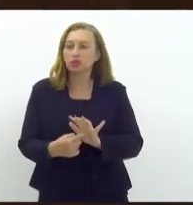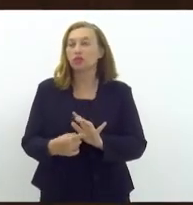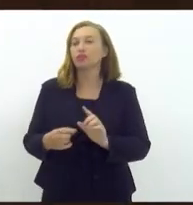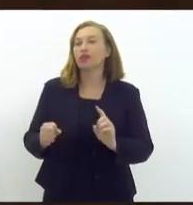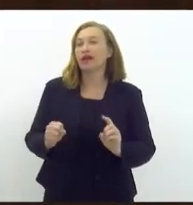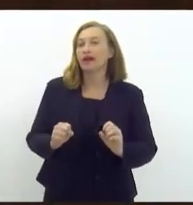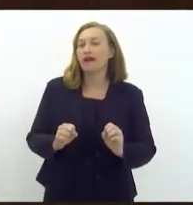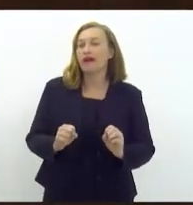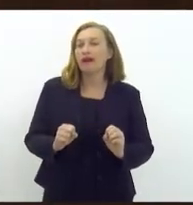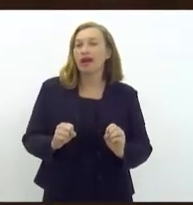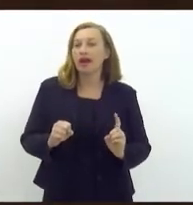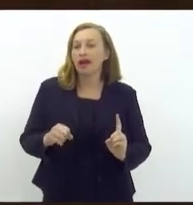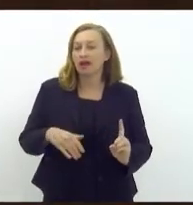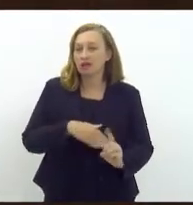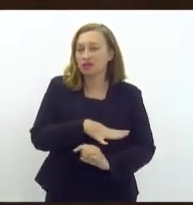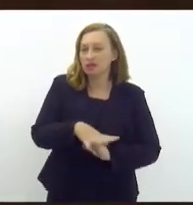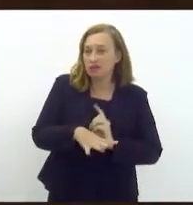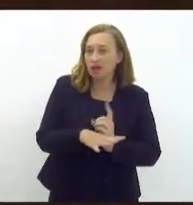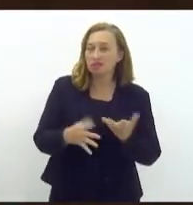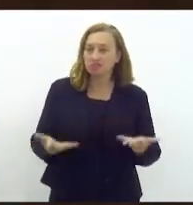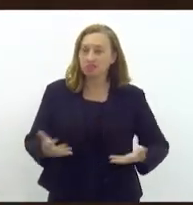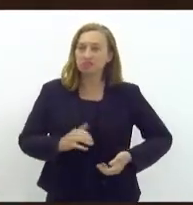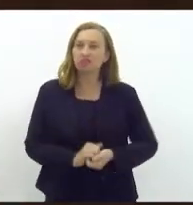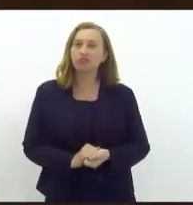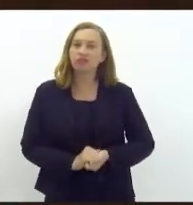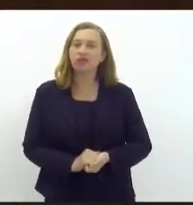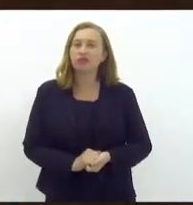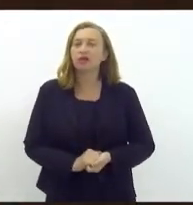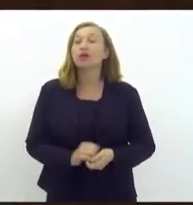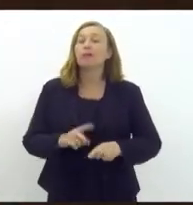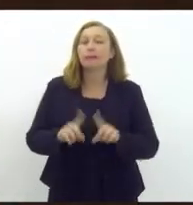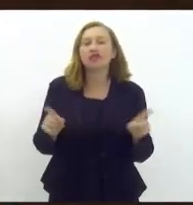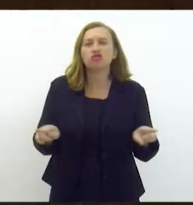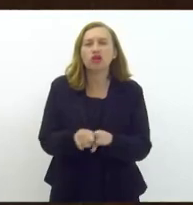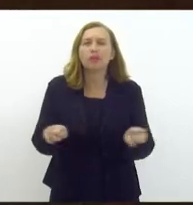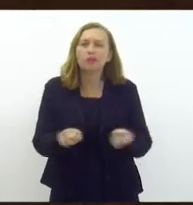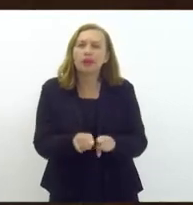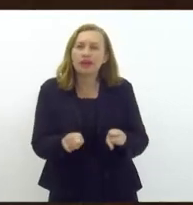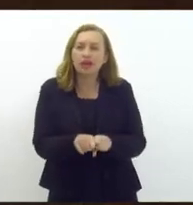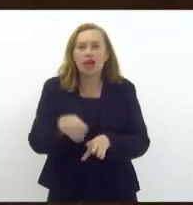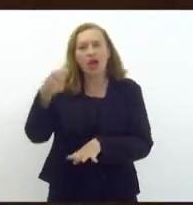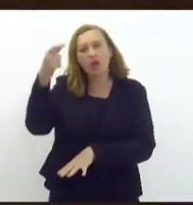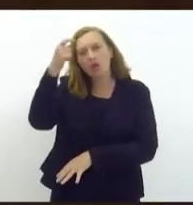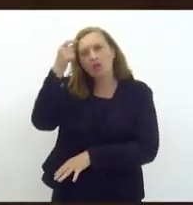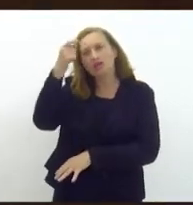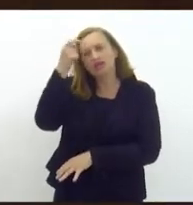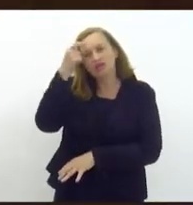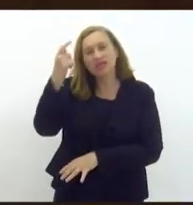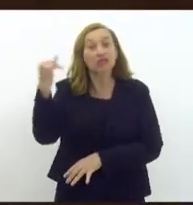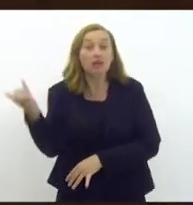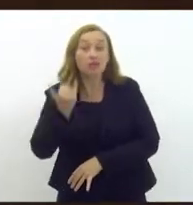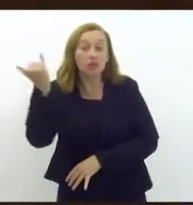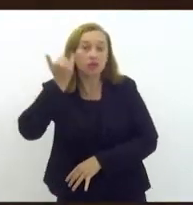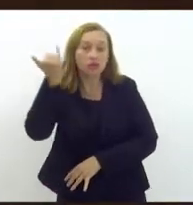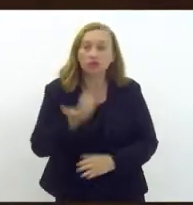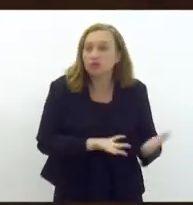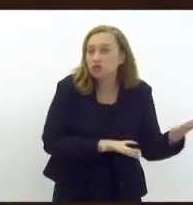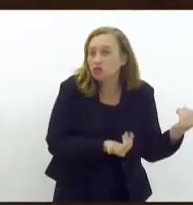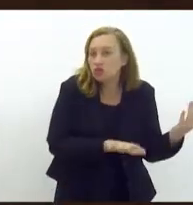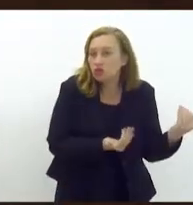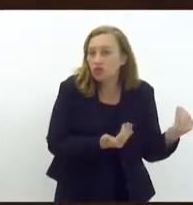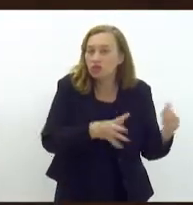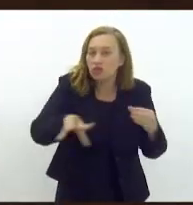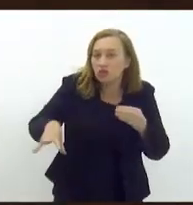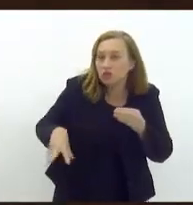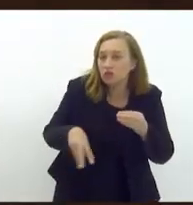em que a referida a proposição da conta, mas também a conscientização da importância de a juventude se